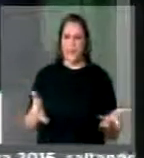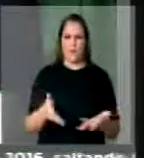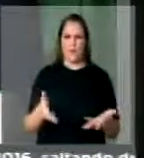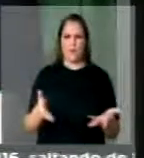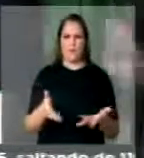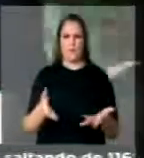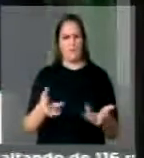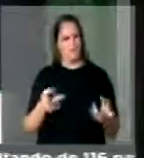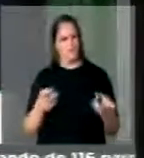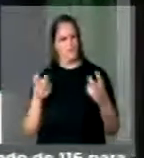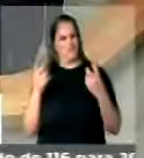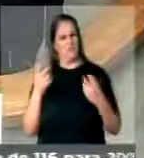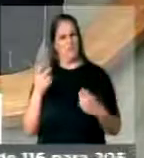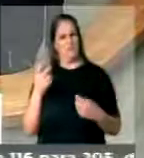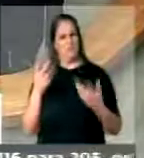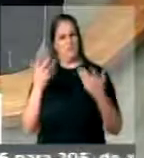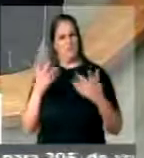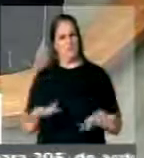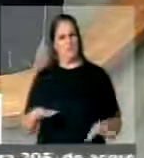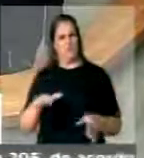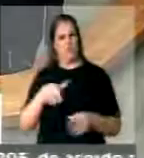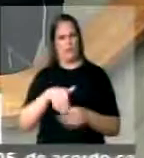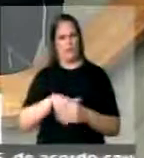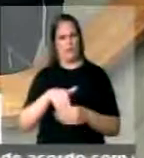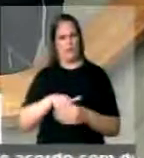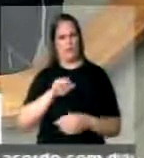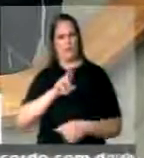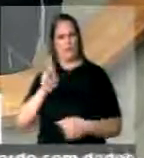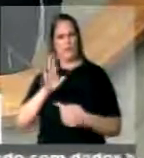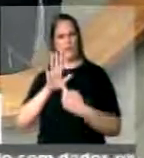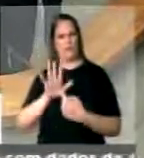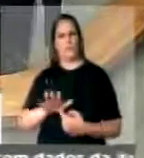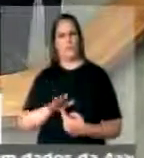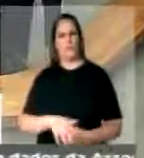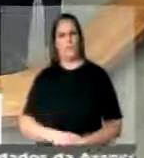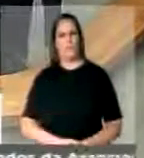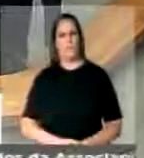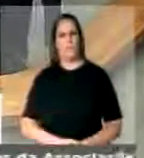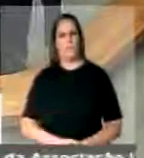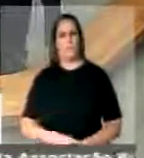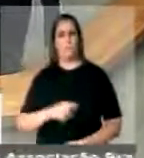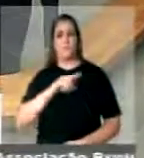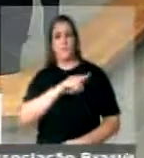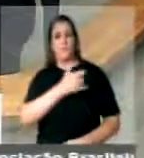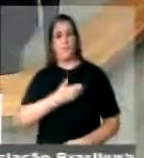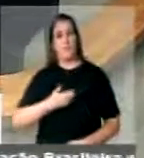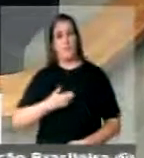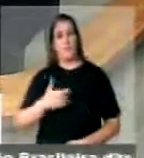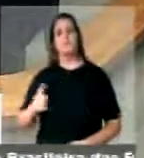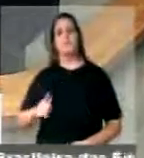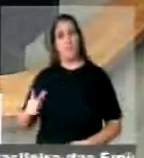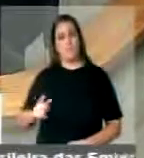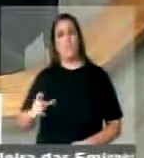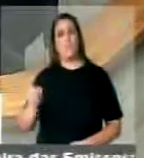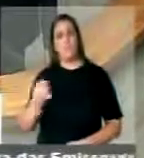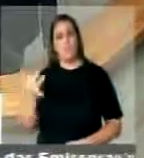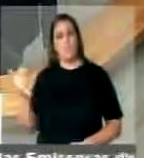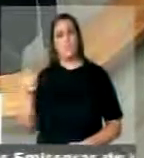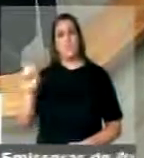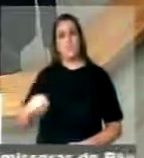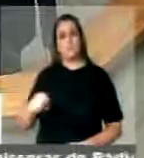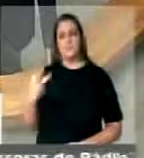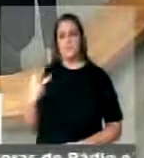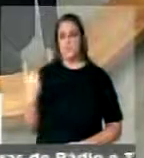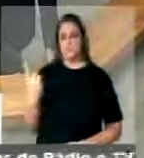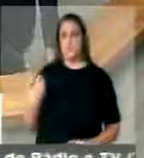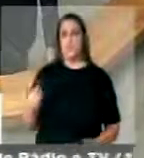nominal nas propostas, para que... Deu 31. Deu 31, de acordo com como informam aqui. Portanto, se a proposta